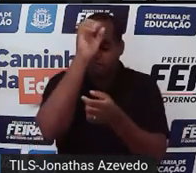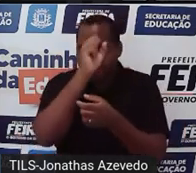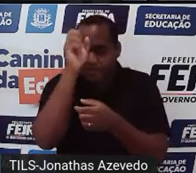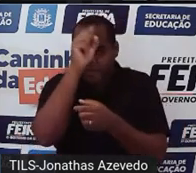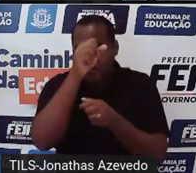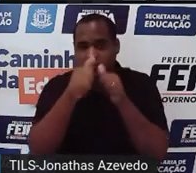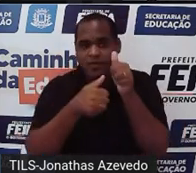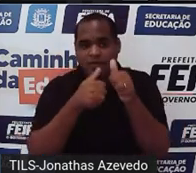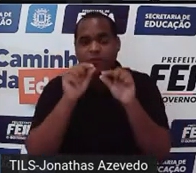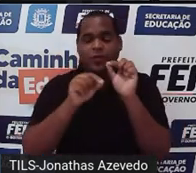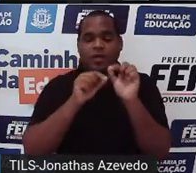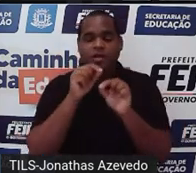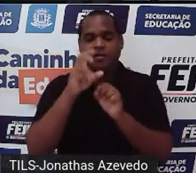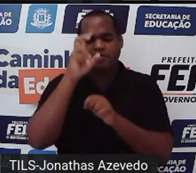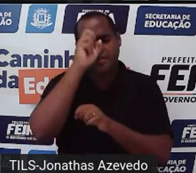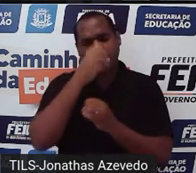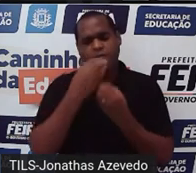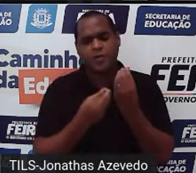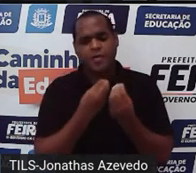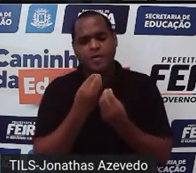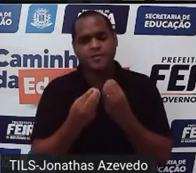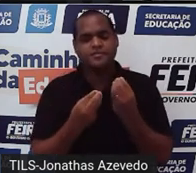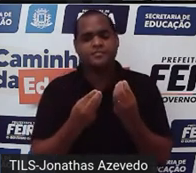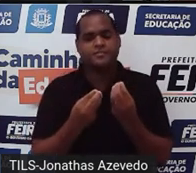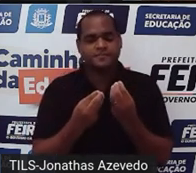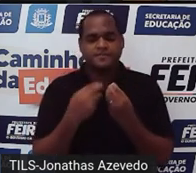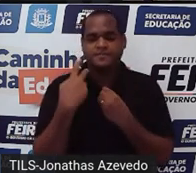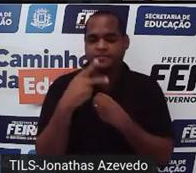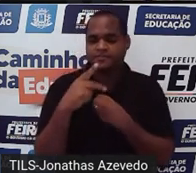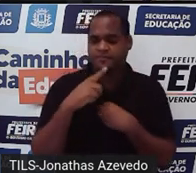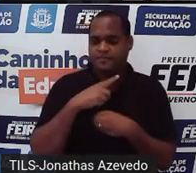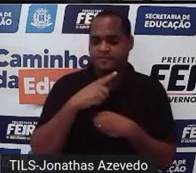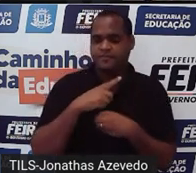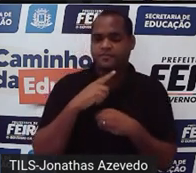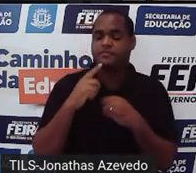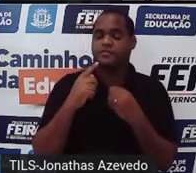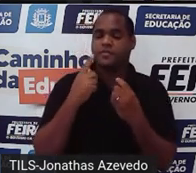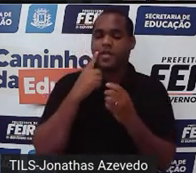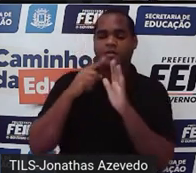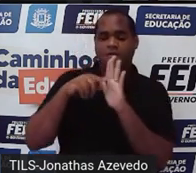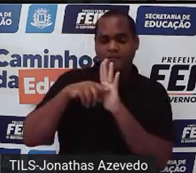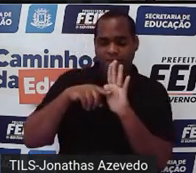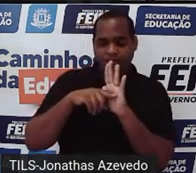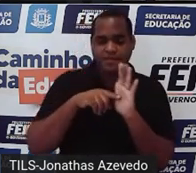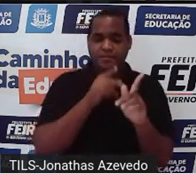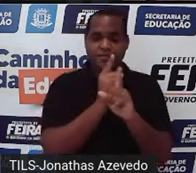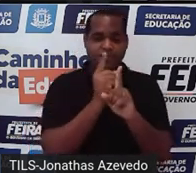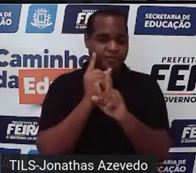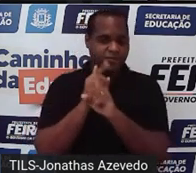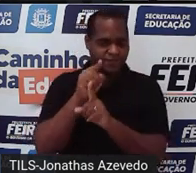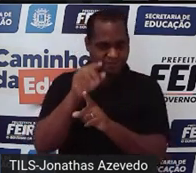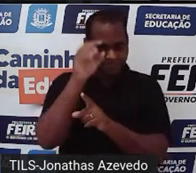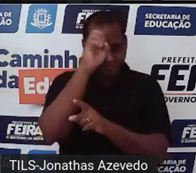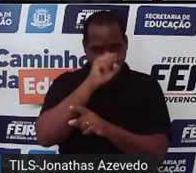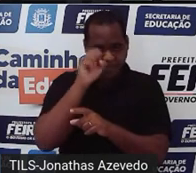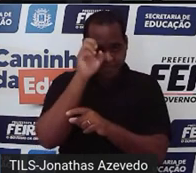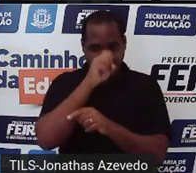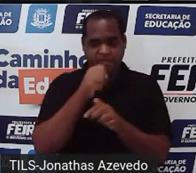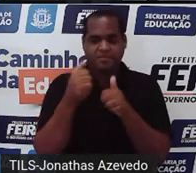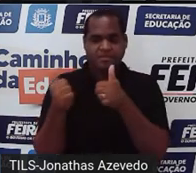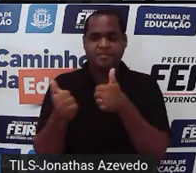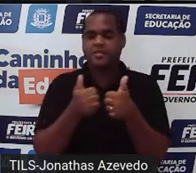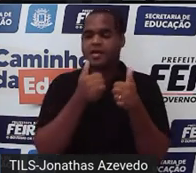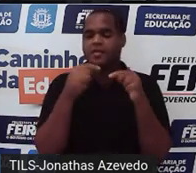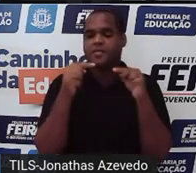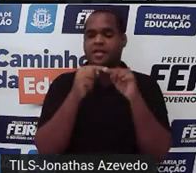ver como foi que você aprendeu isso tá e aí você vai estar fazendo uma avaliação do seu aprendizado sobre o